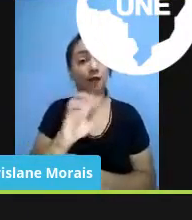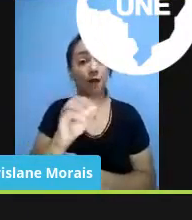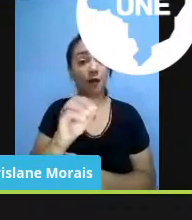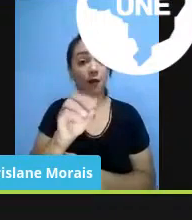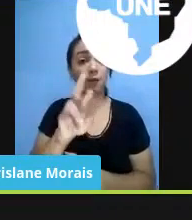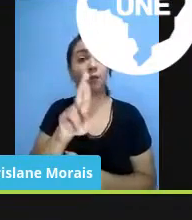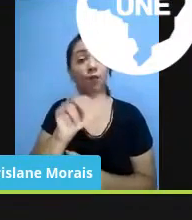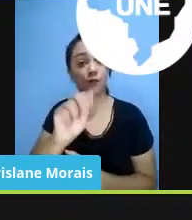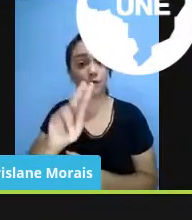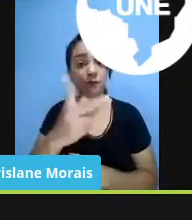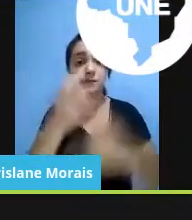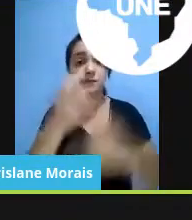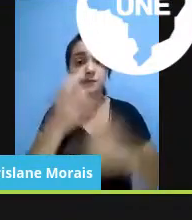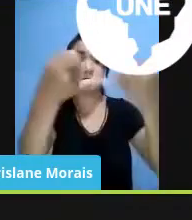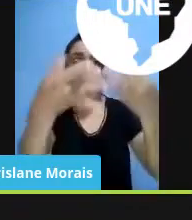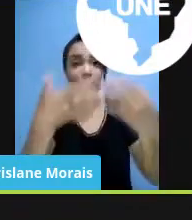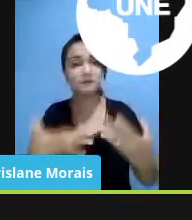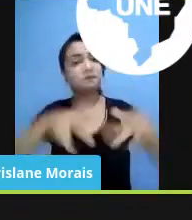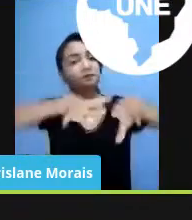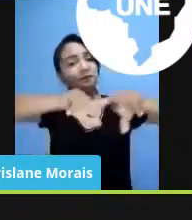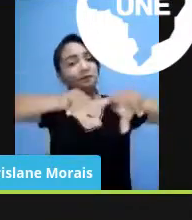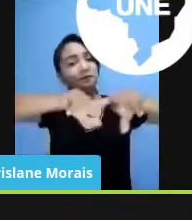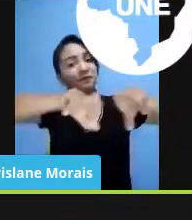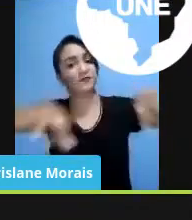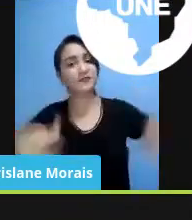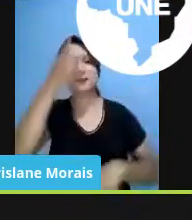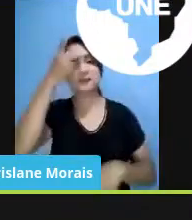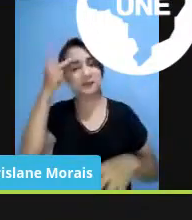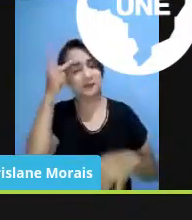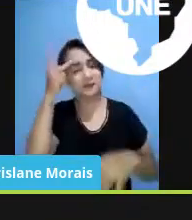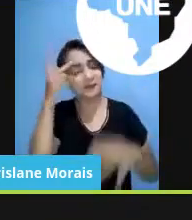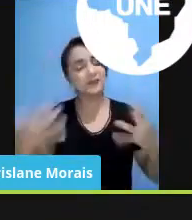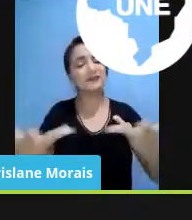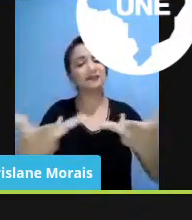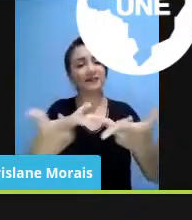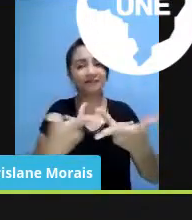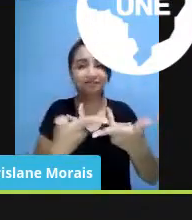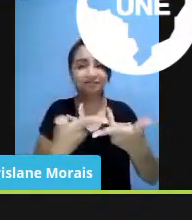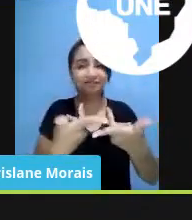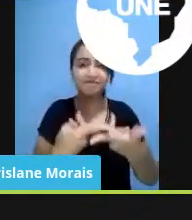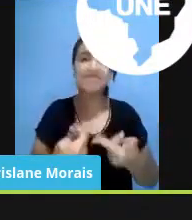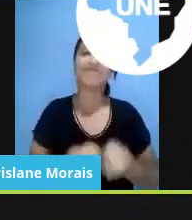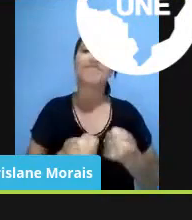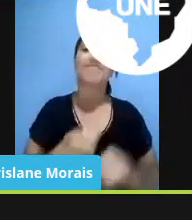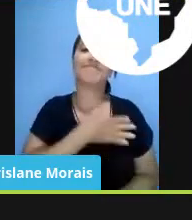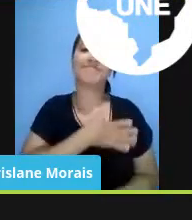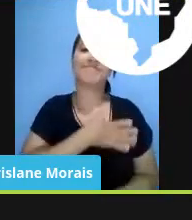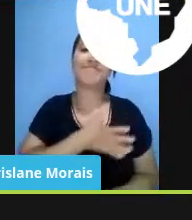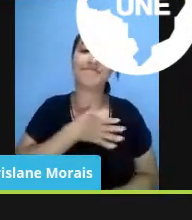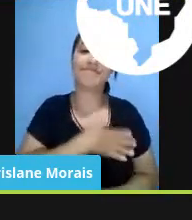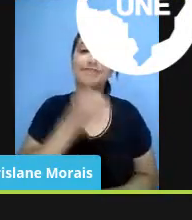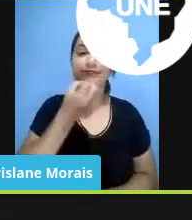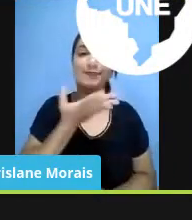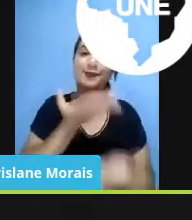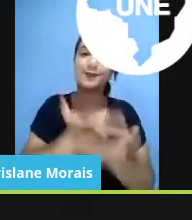muitos elogios aqui no chat da galera, falando que está sendo uma boa aula. Acho que trouxe temas